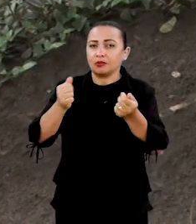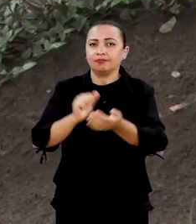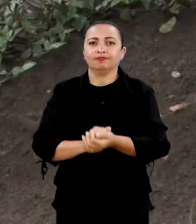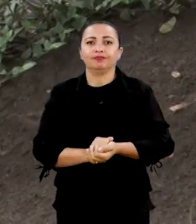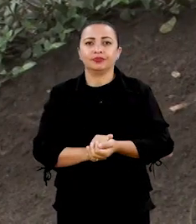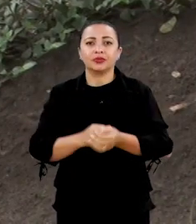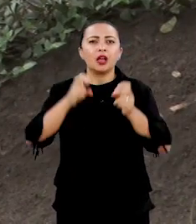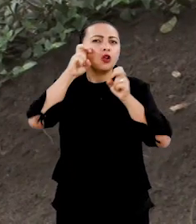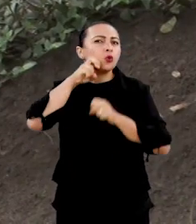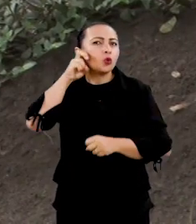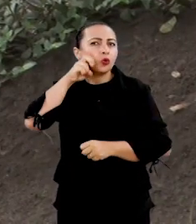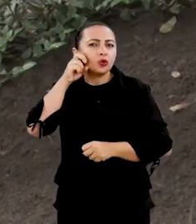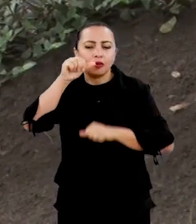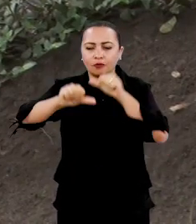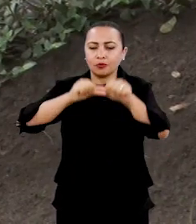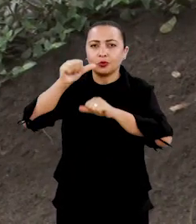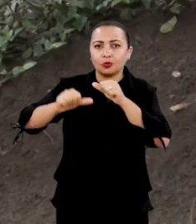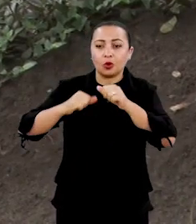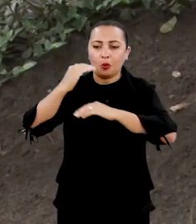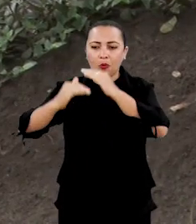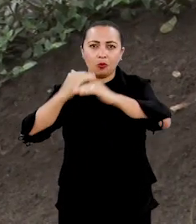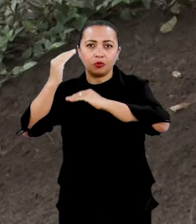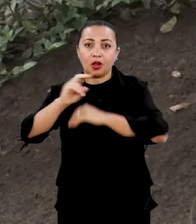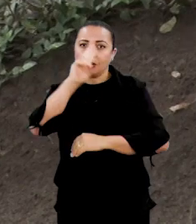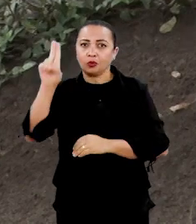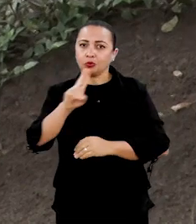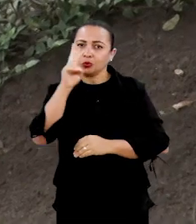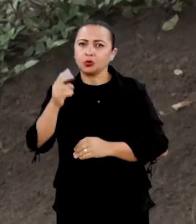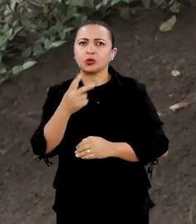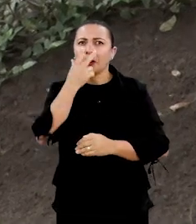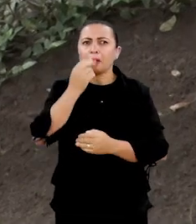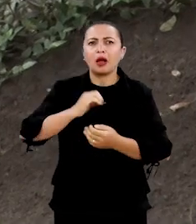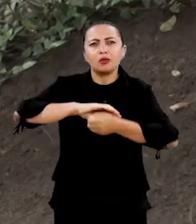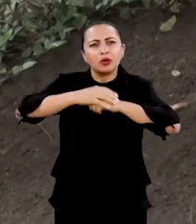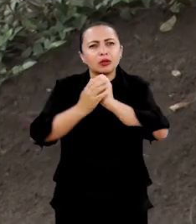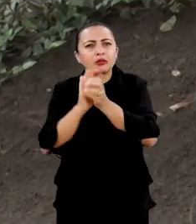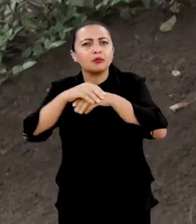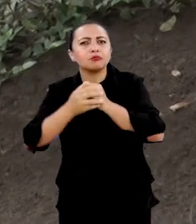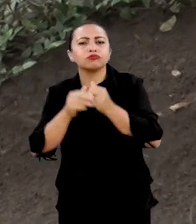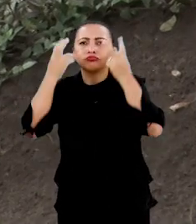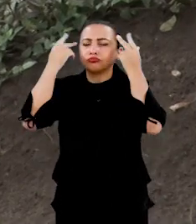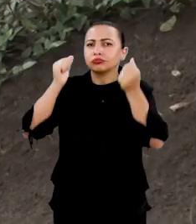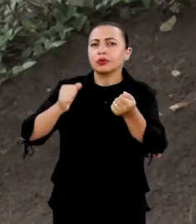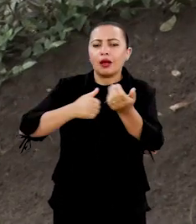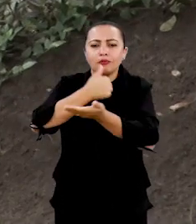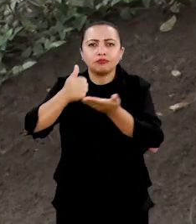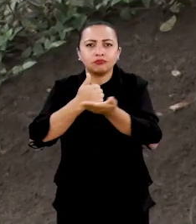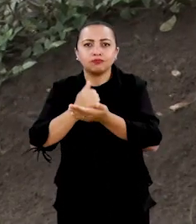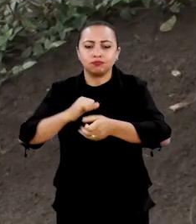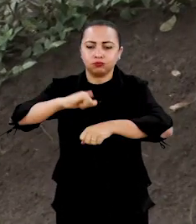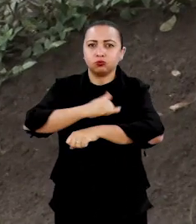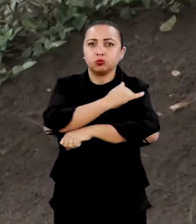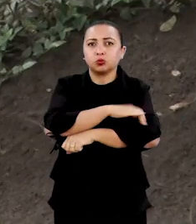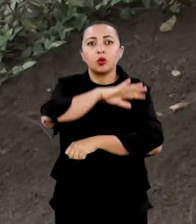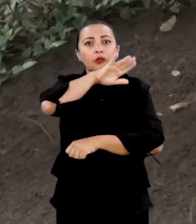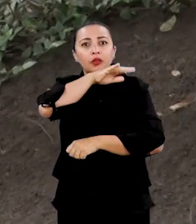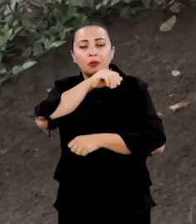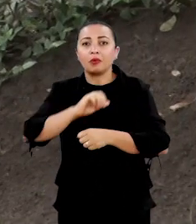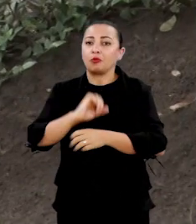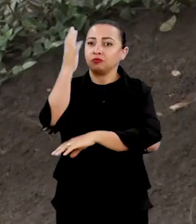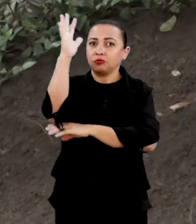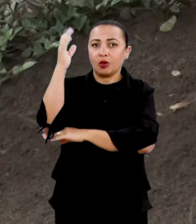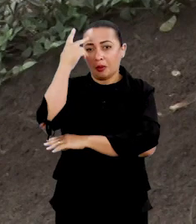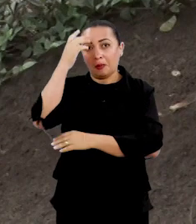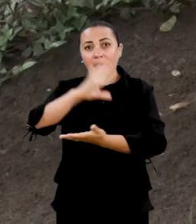no Rio Grande do Norte, foi desenvolvido um processo que usa uma espécie de sabão natural, feito à base de gordura animal e vegetal,